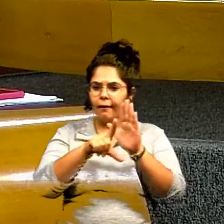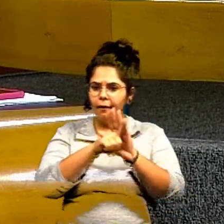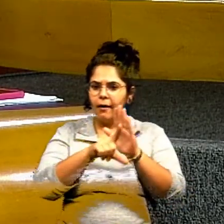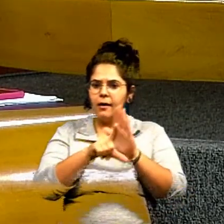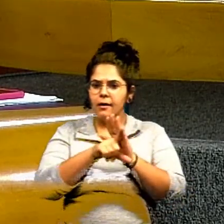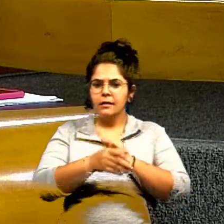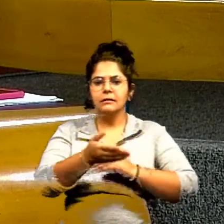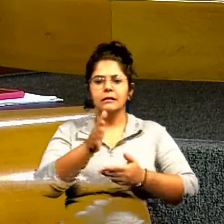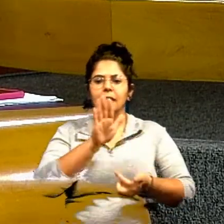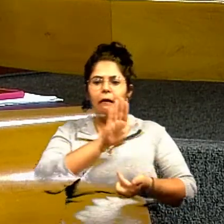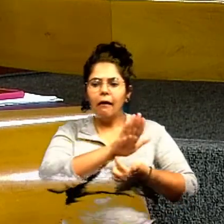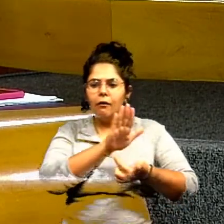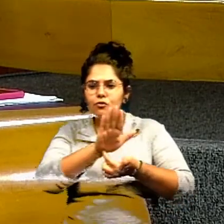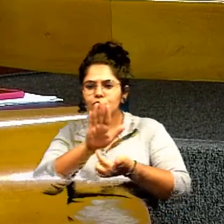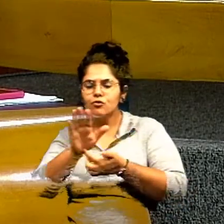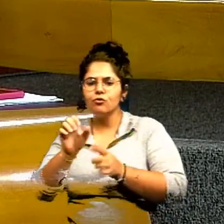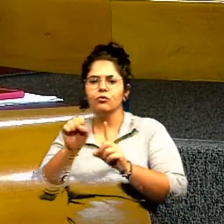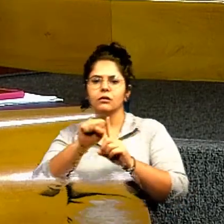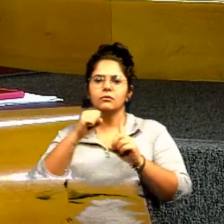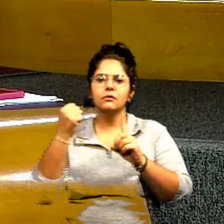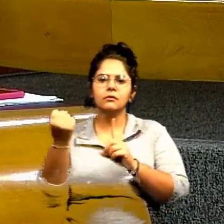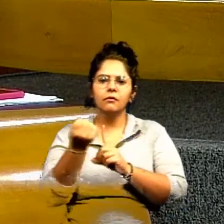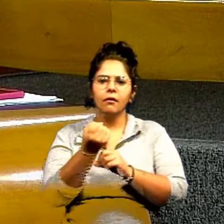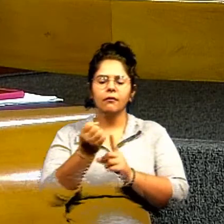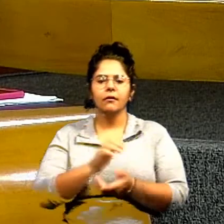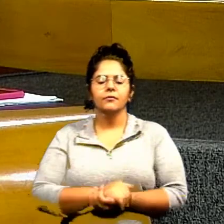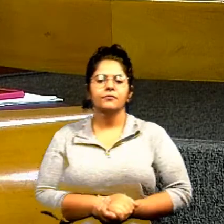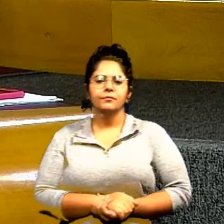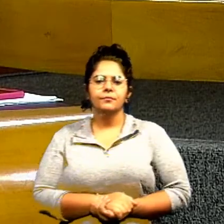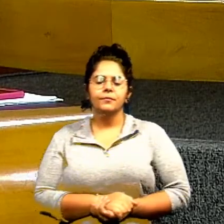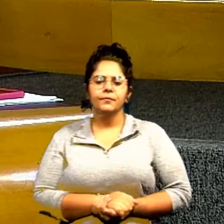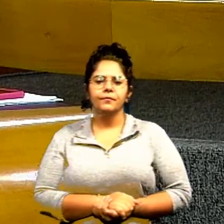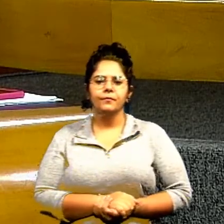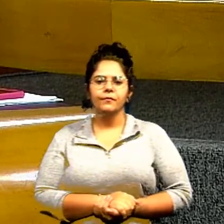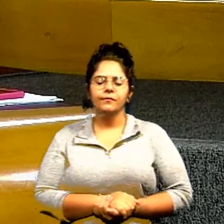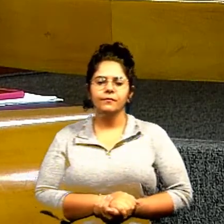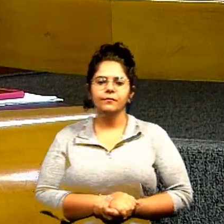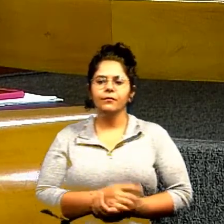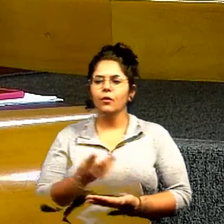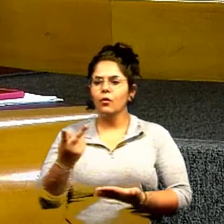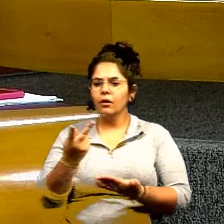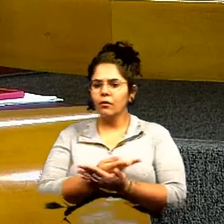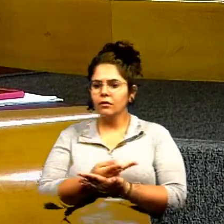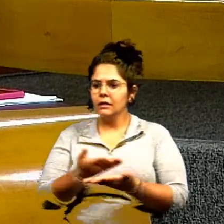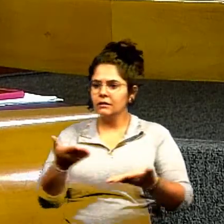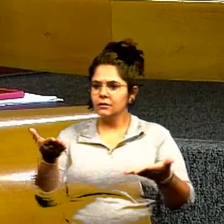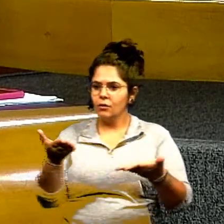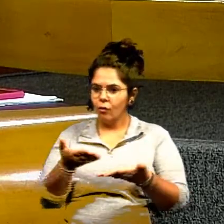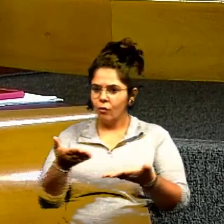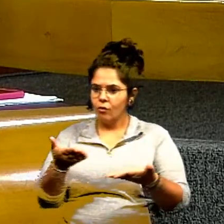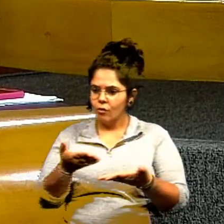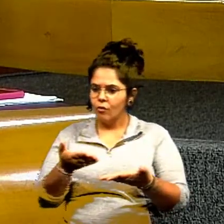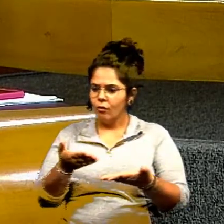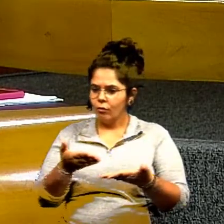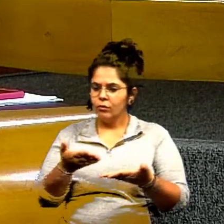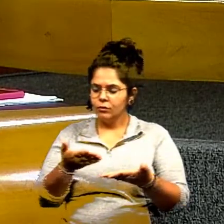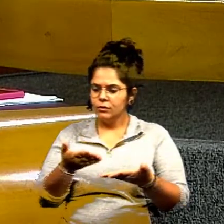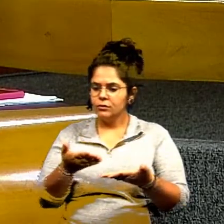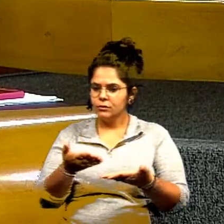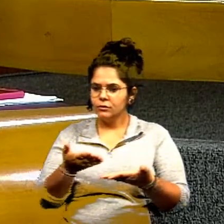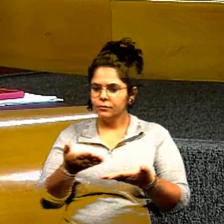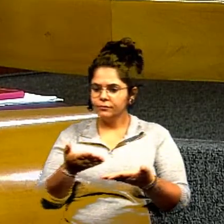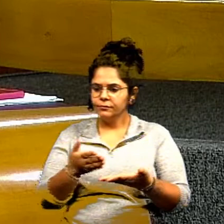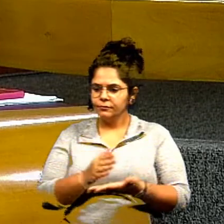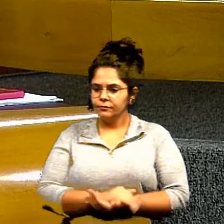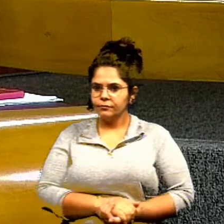favoreçam a nossa população o que está acontecendo hoje o vereador Lucas que estão falou de uma maneira muito apropriada